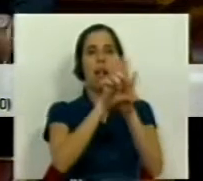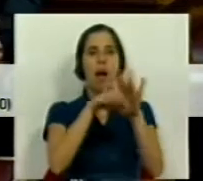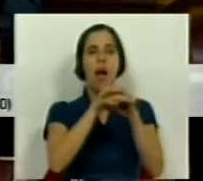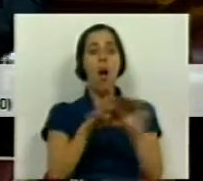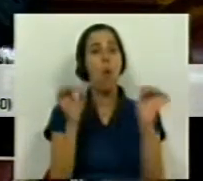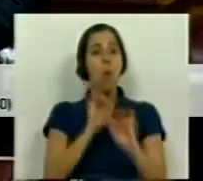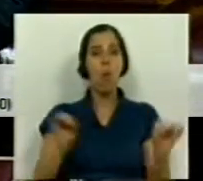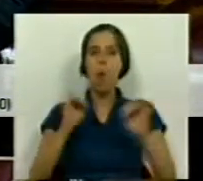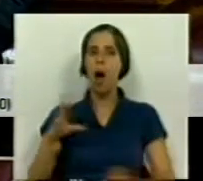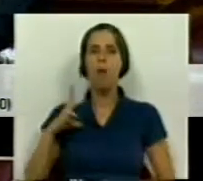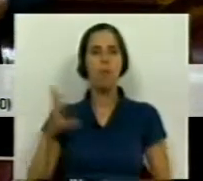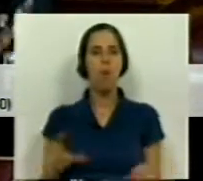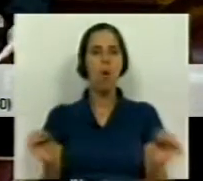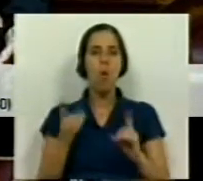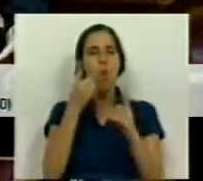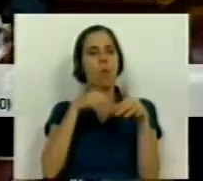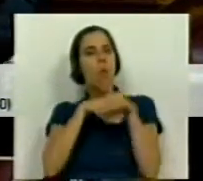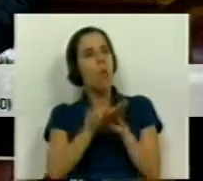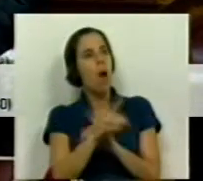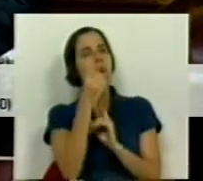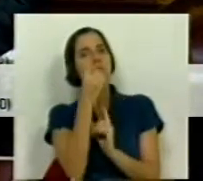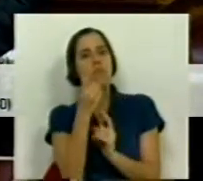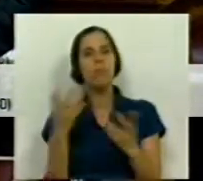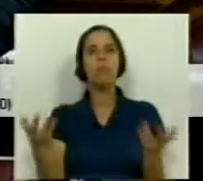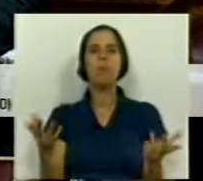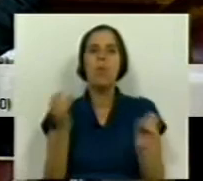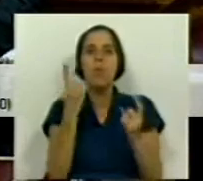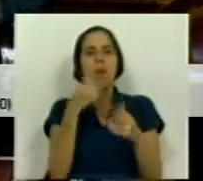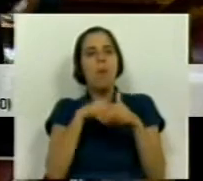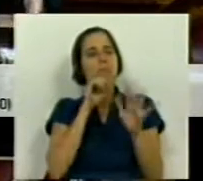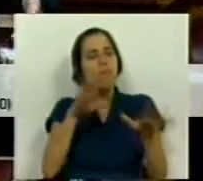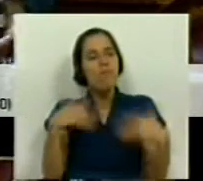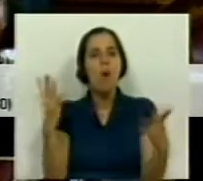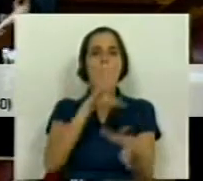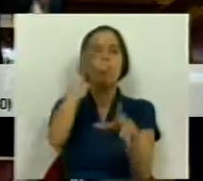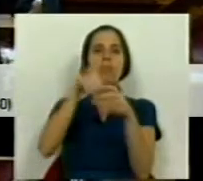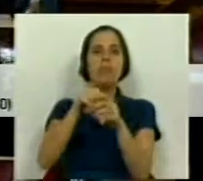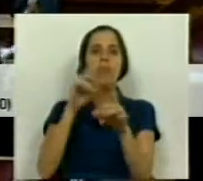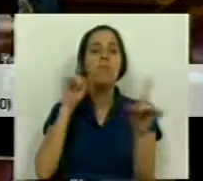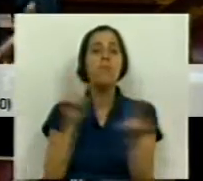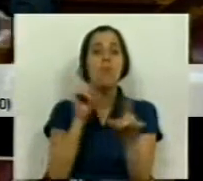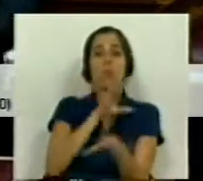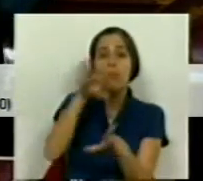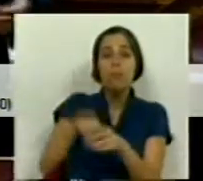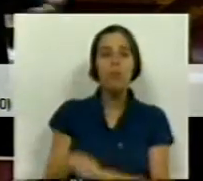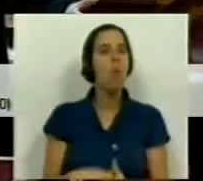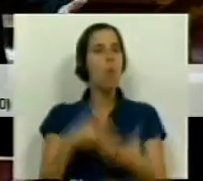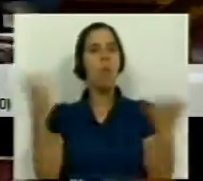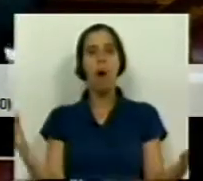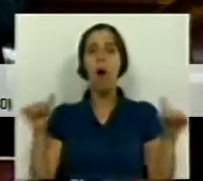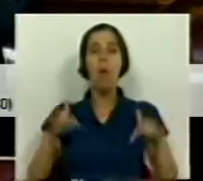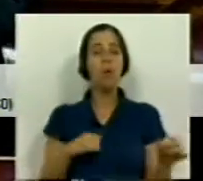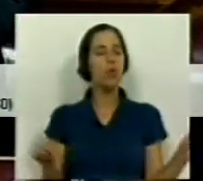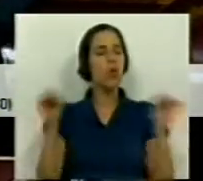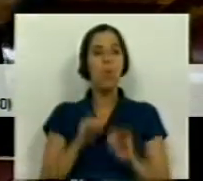não existe em Portugal um depósito que abranja a produção musical, ou seja, não temos hoje